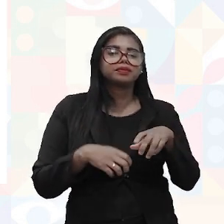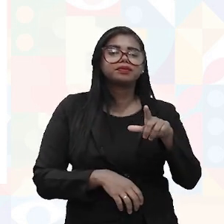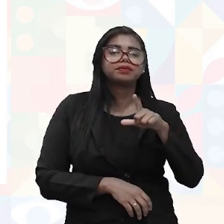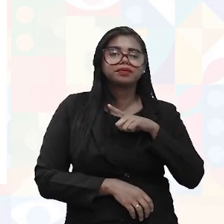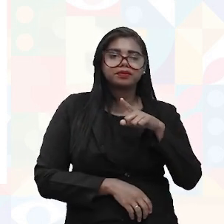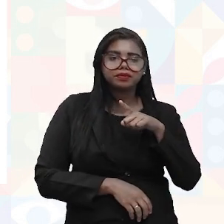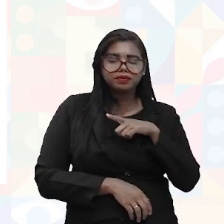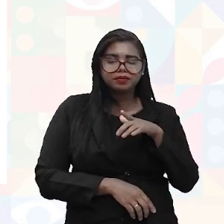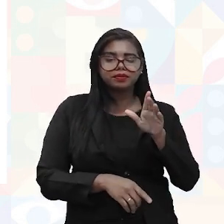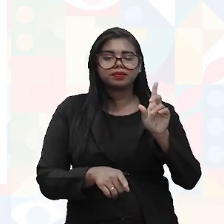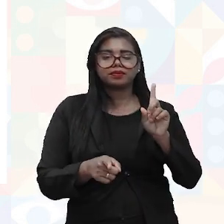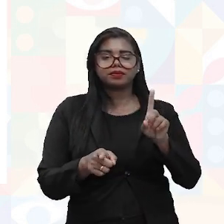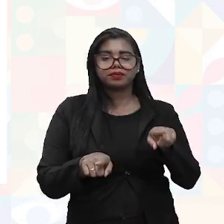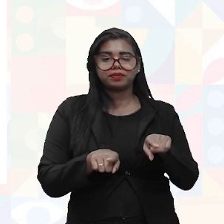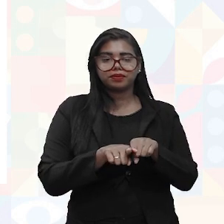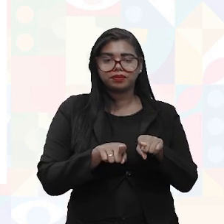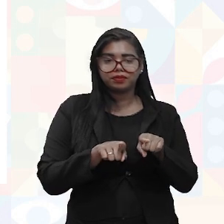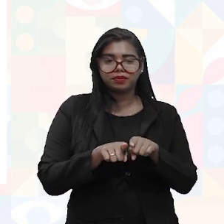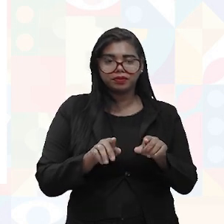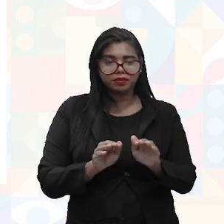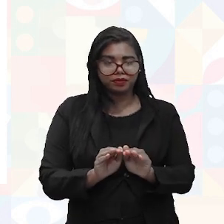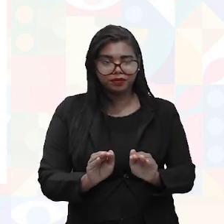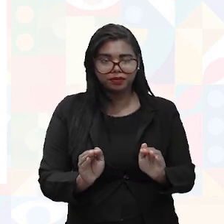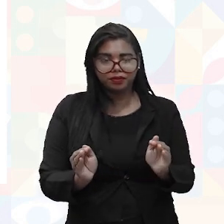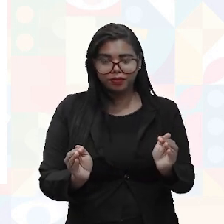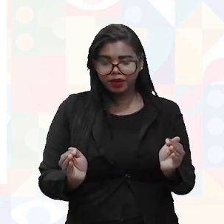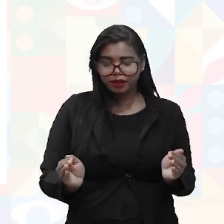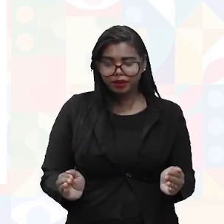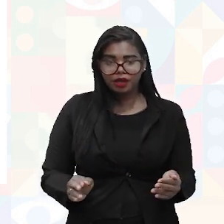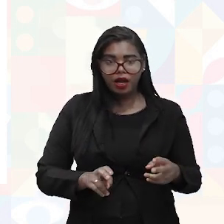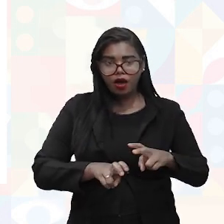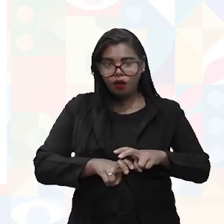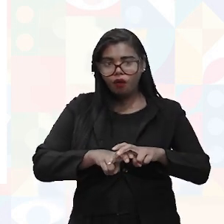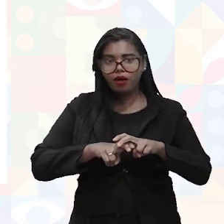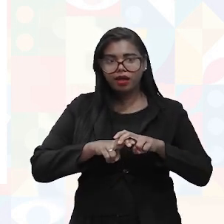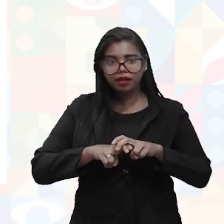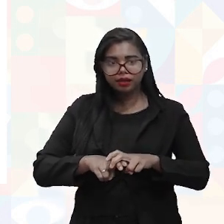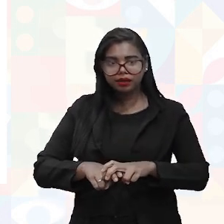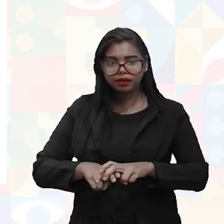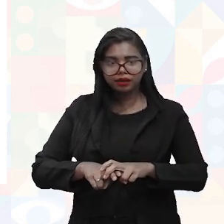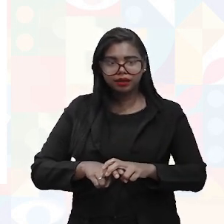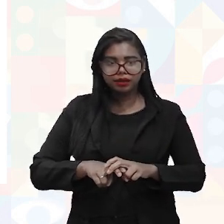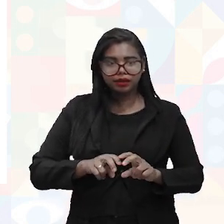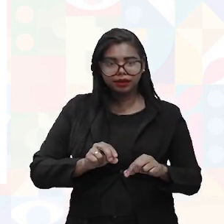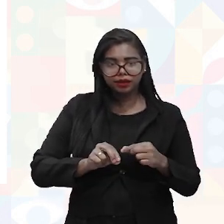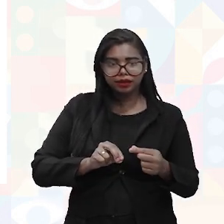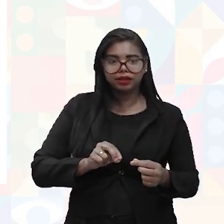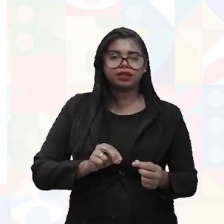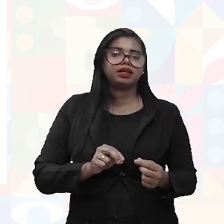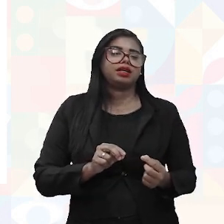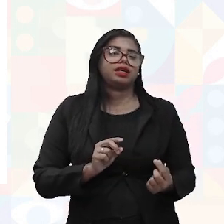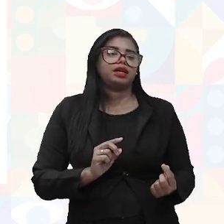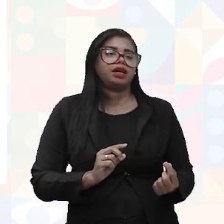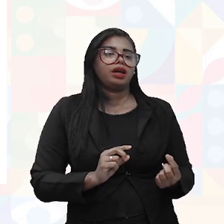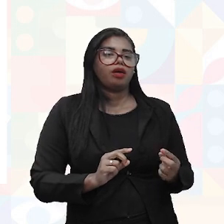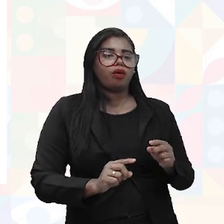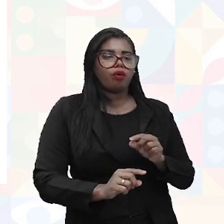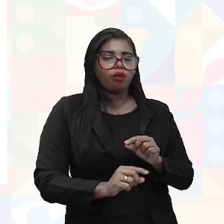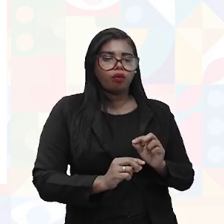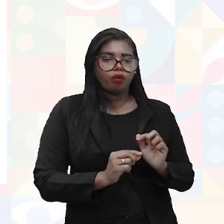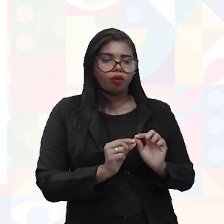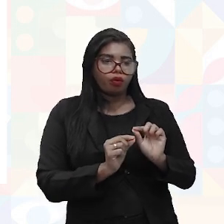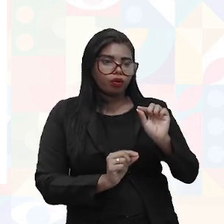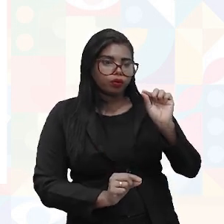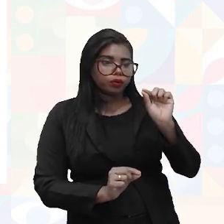regulagem na mesa, eu vou precisar ter uma cadeira que ela tenha sistema de rodízio, que ela tenha também sistema de regulagem de